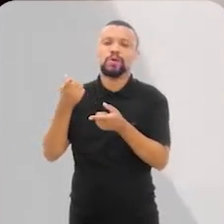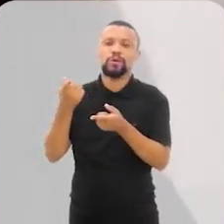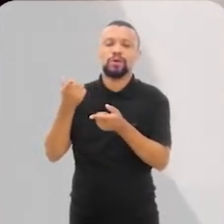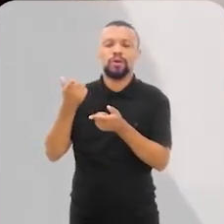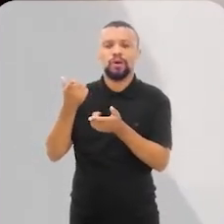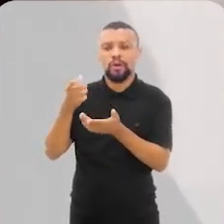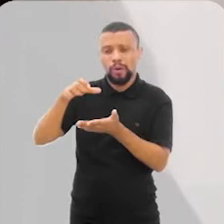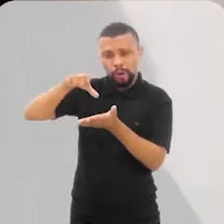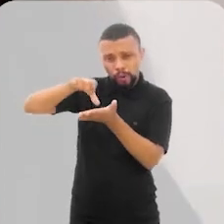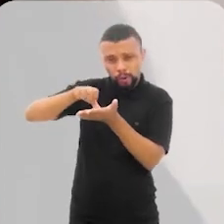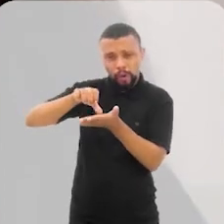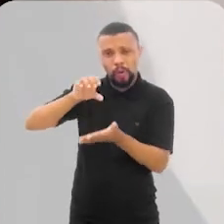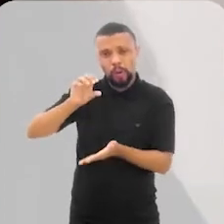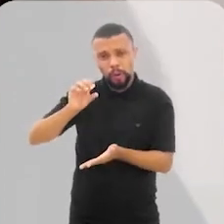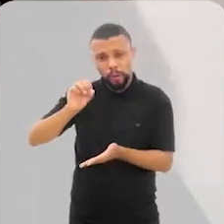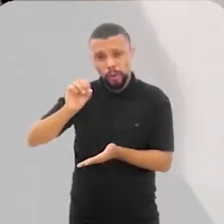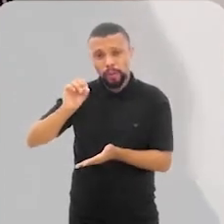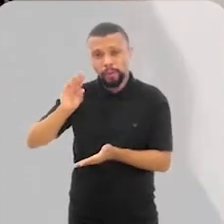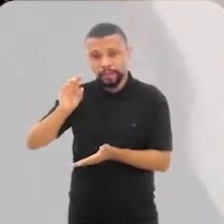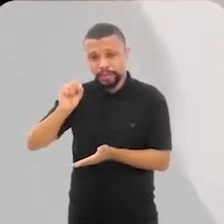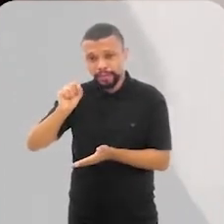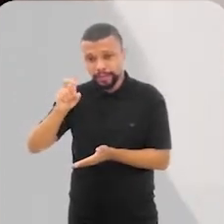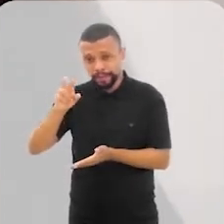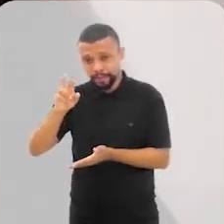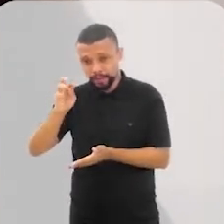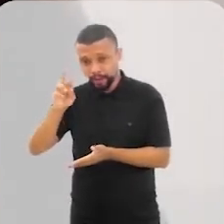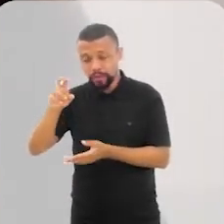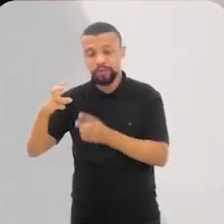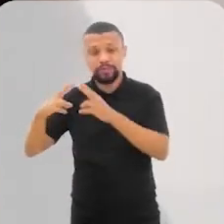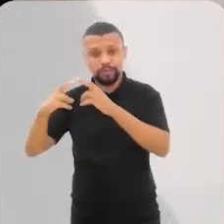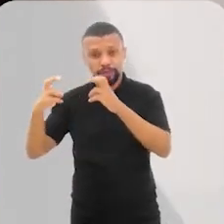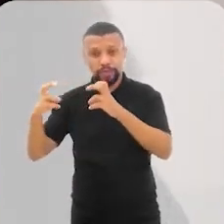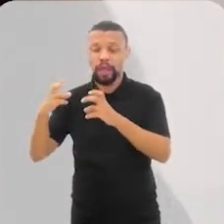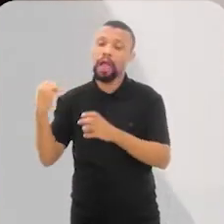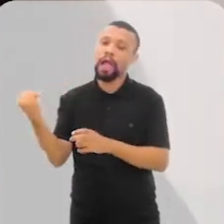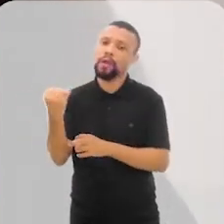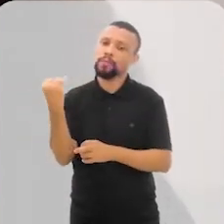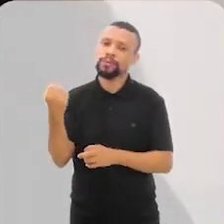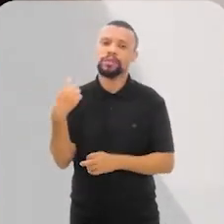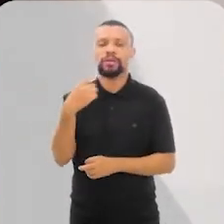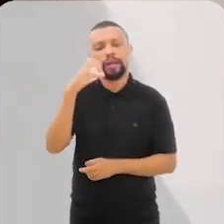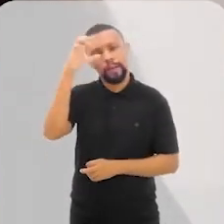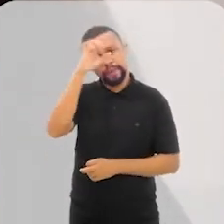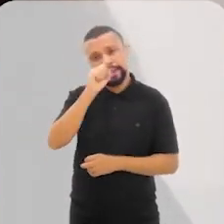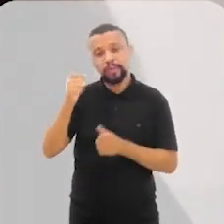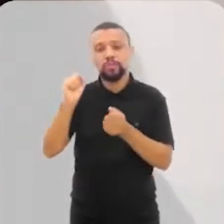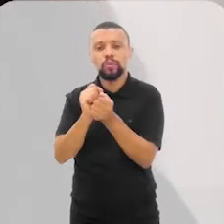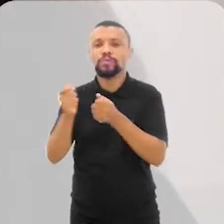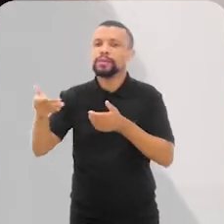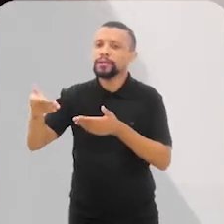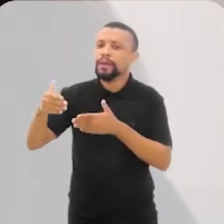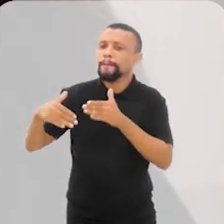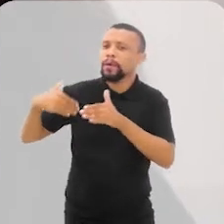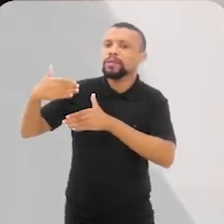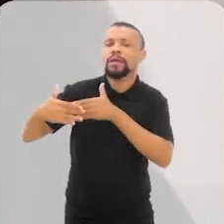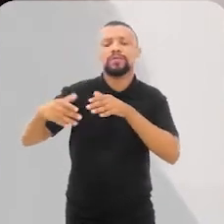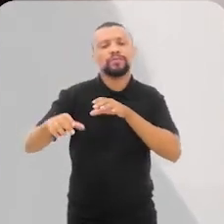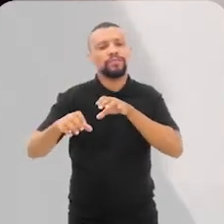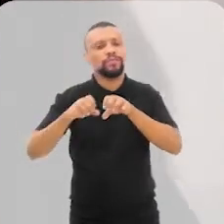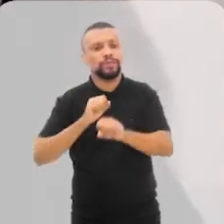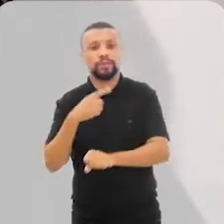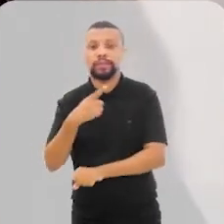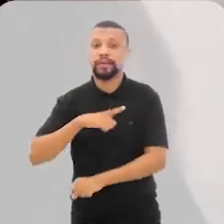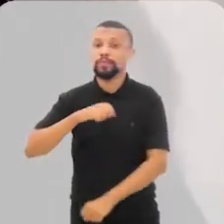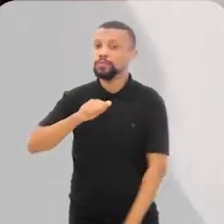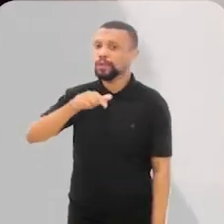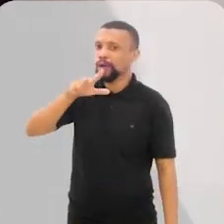Servafloripa é muito importante para a gente estar aprendendo com eles. nesse processo formativo. Então, a gente tem